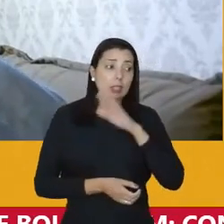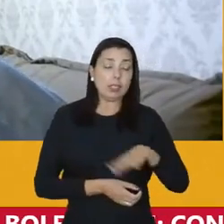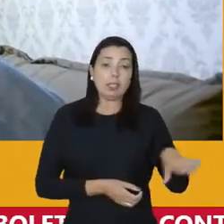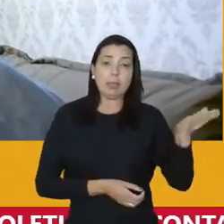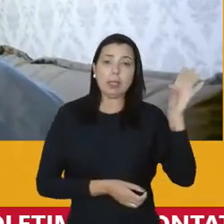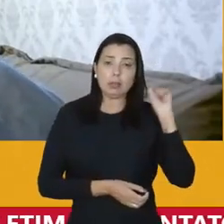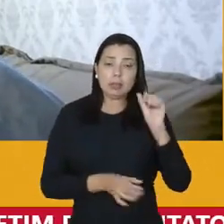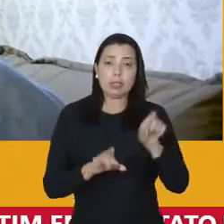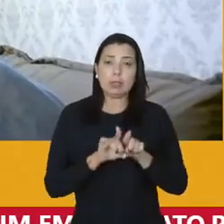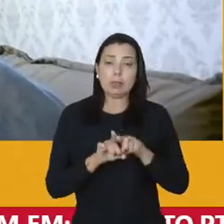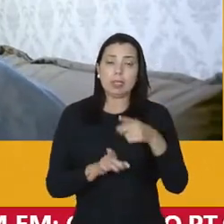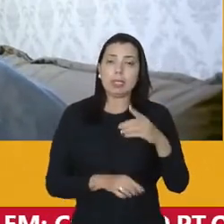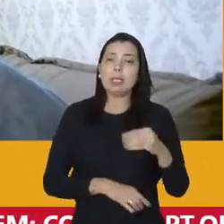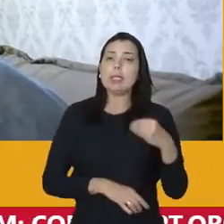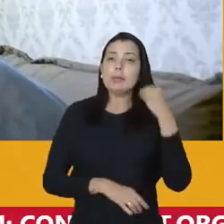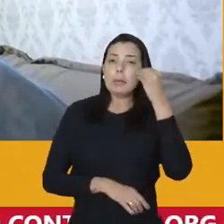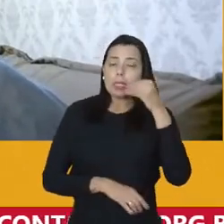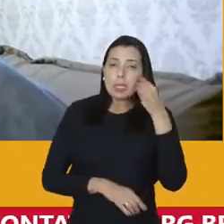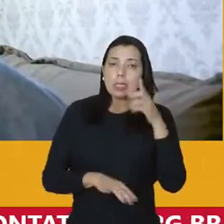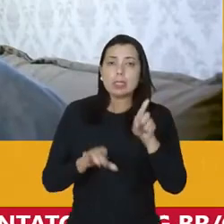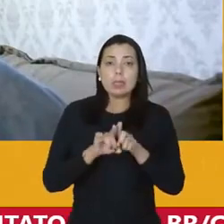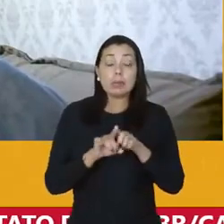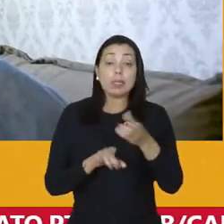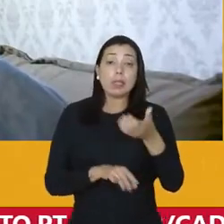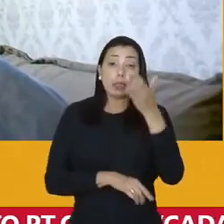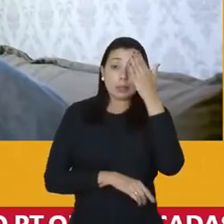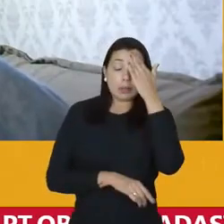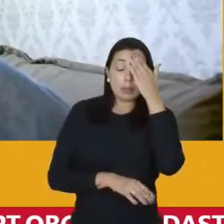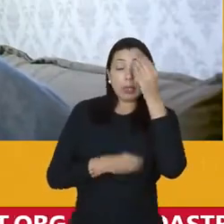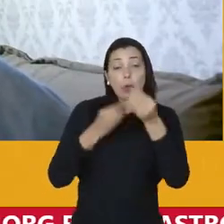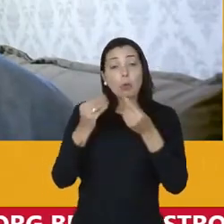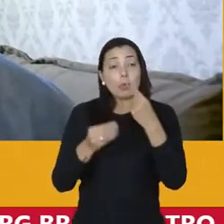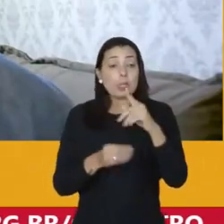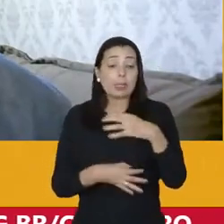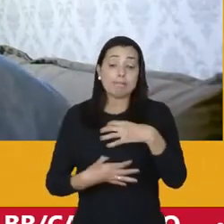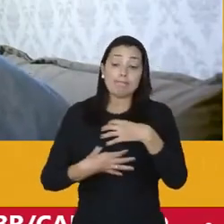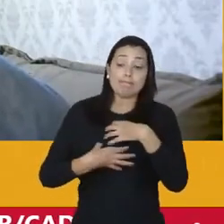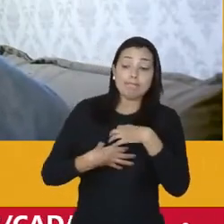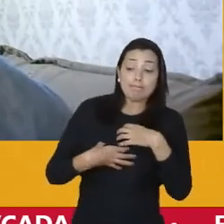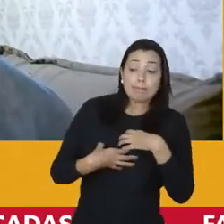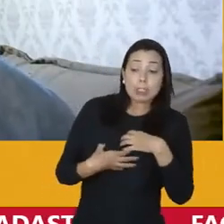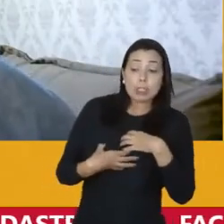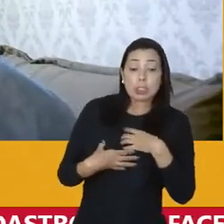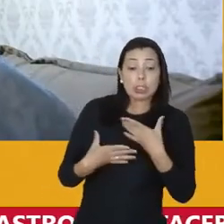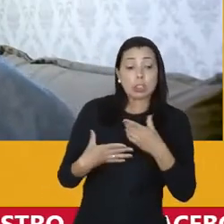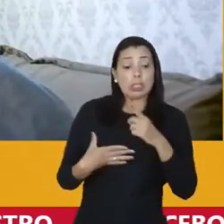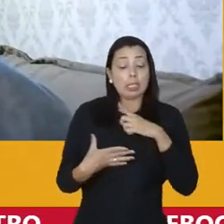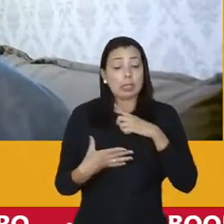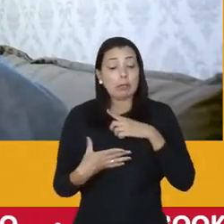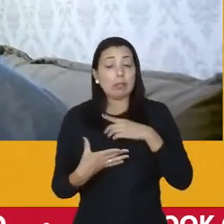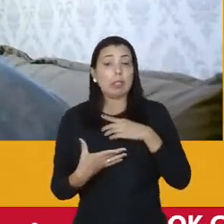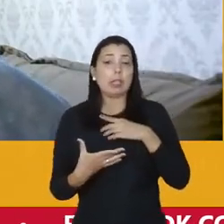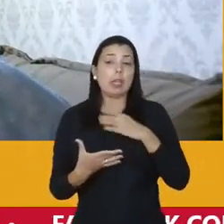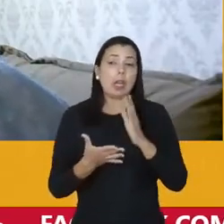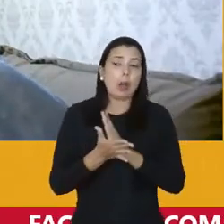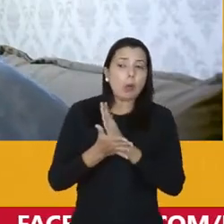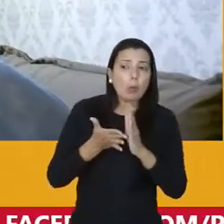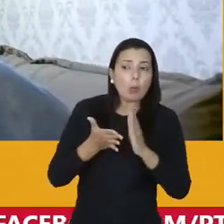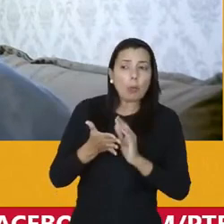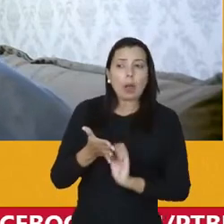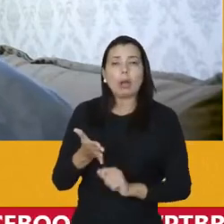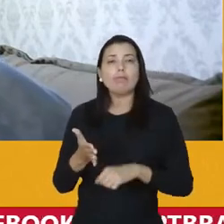como é que é essa experiência e, ao mesmo tempo, queria saber como é que você se sentiu. Houve alguma resistência em alguns